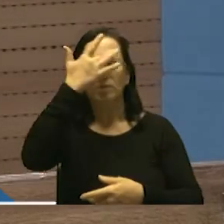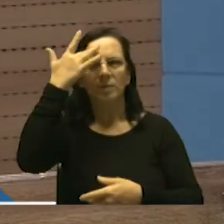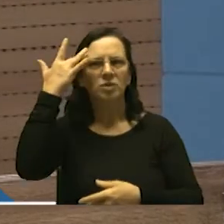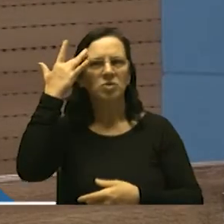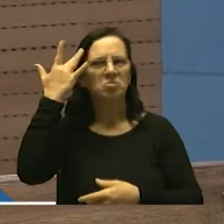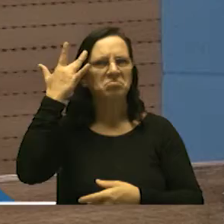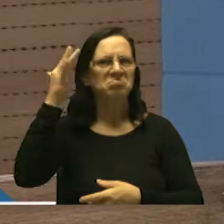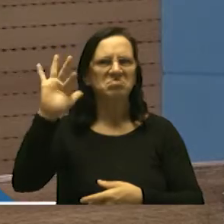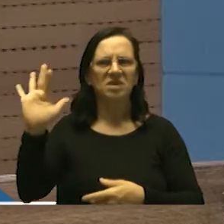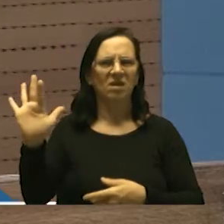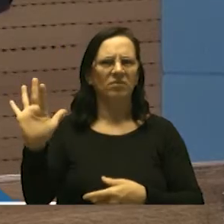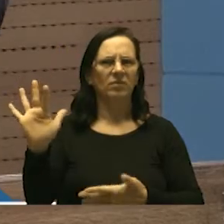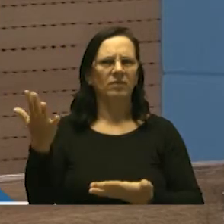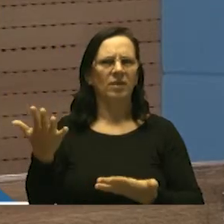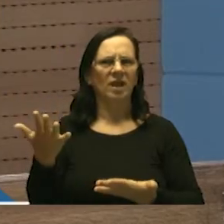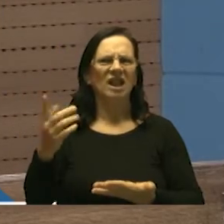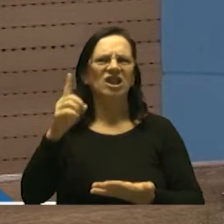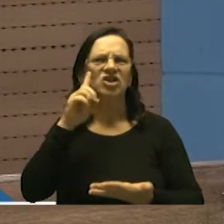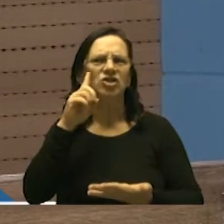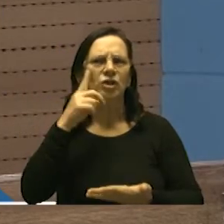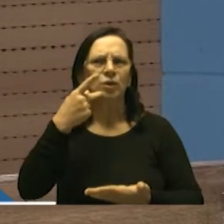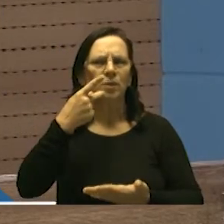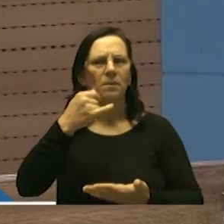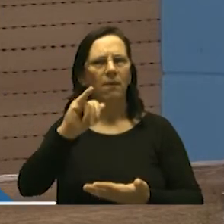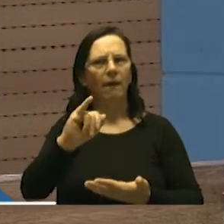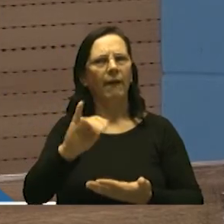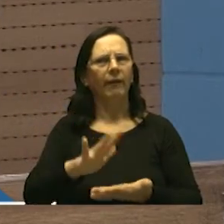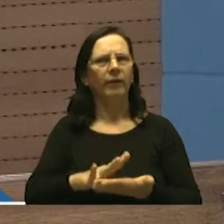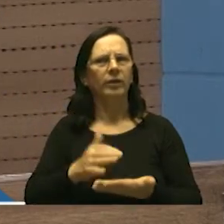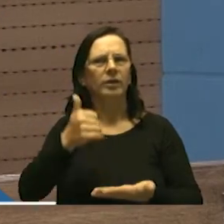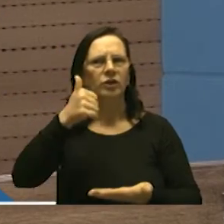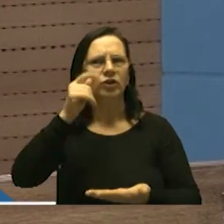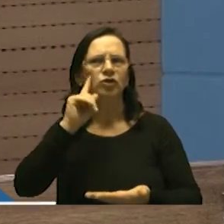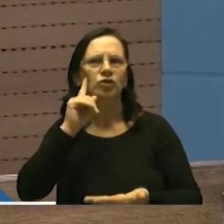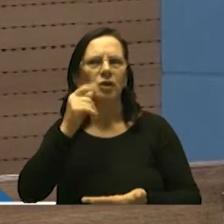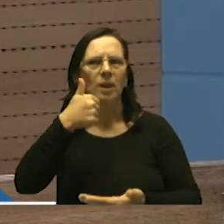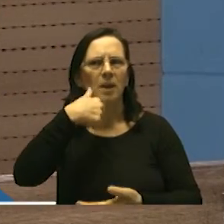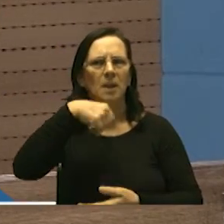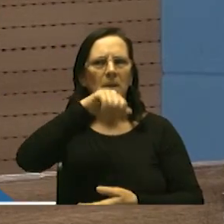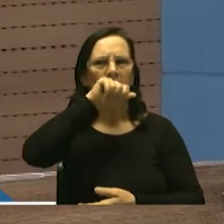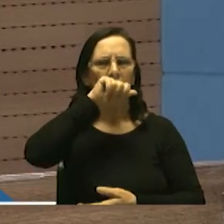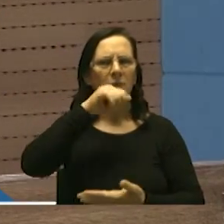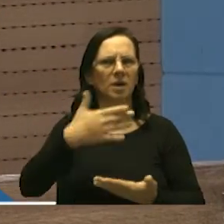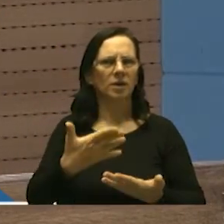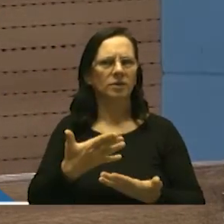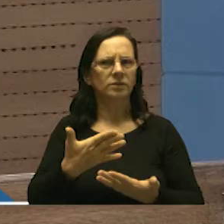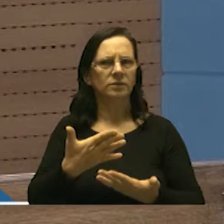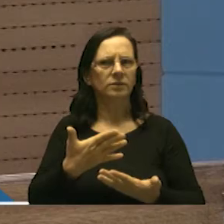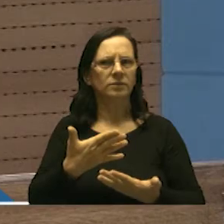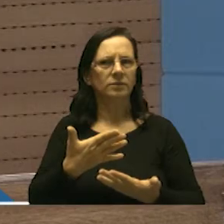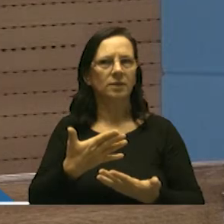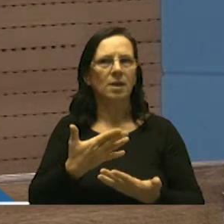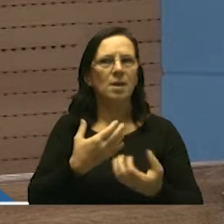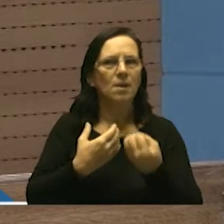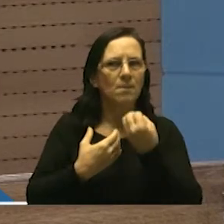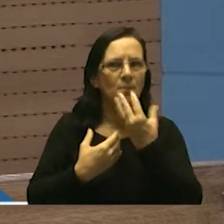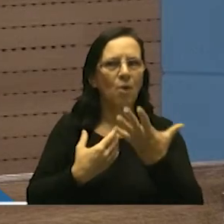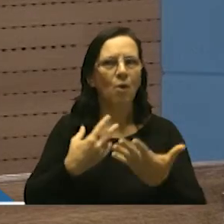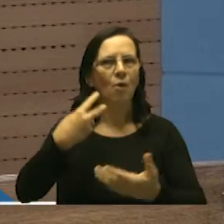quem sabe vai dizer ah mas dia dos pais dia das mães mas que bom que um vereador